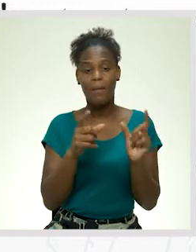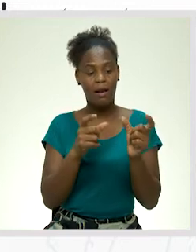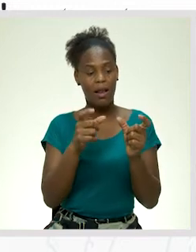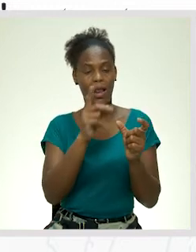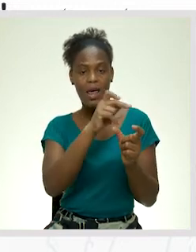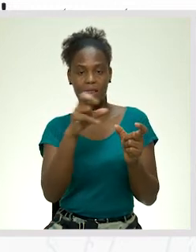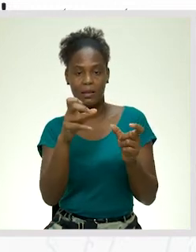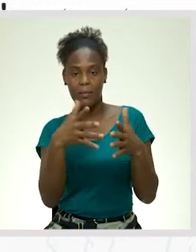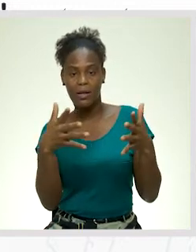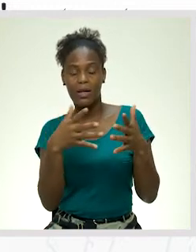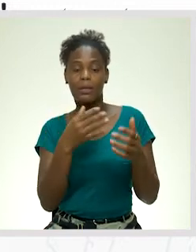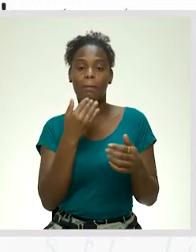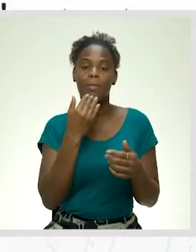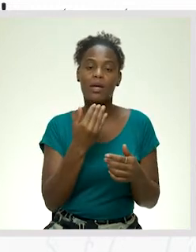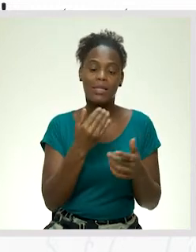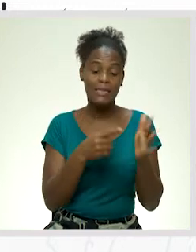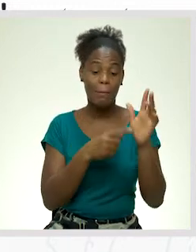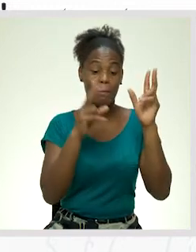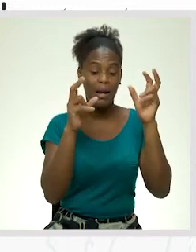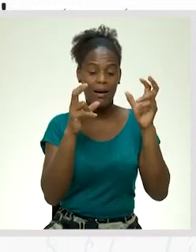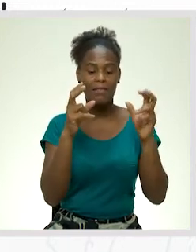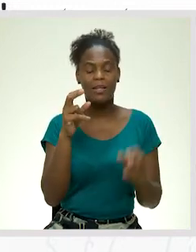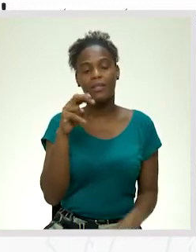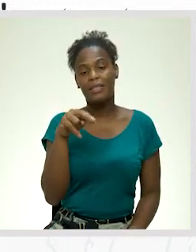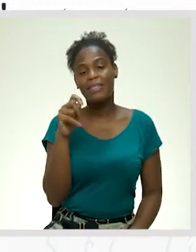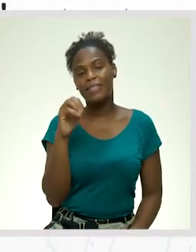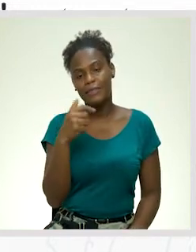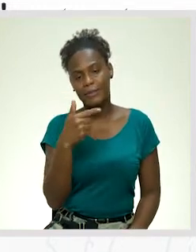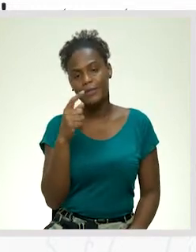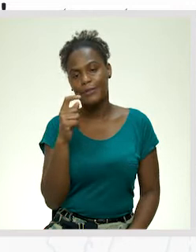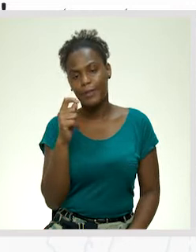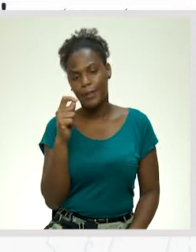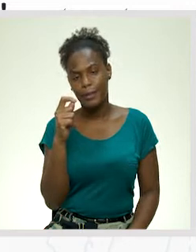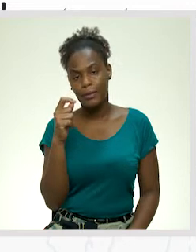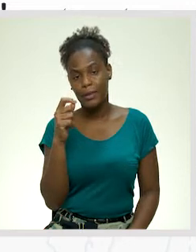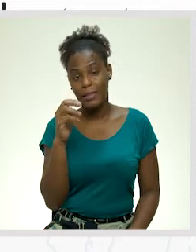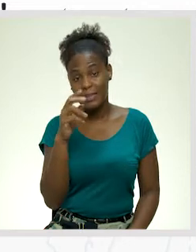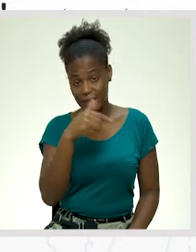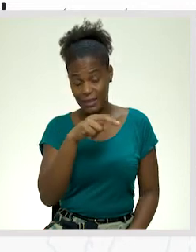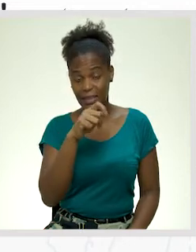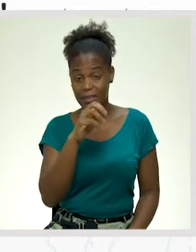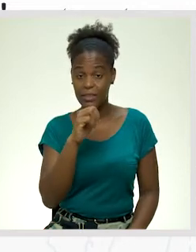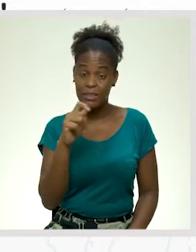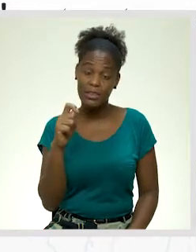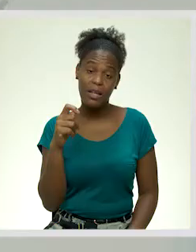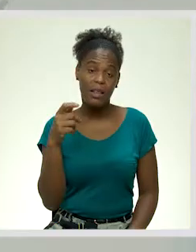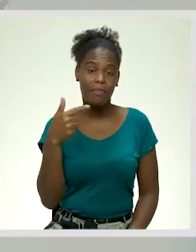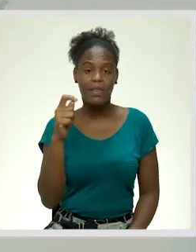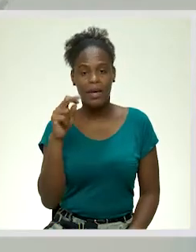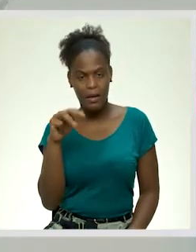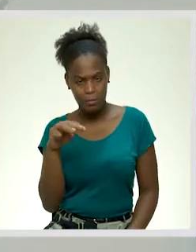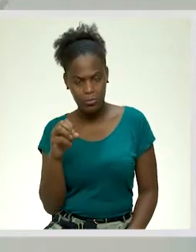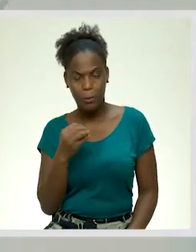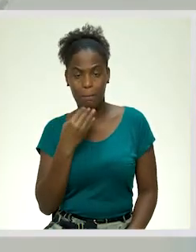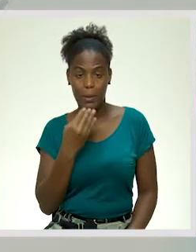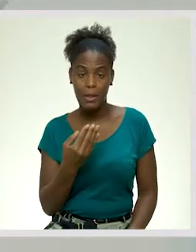nestes termos, pede deferimento, aguarda deferimento, espera deferimento, etc. Esta fórmula própria é de